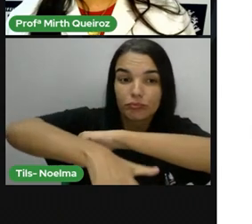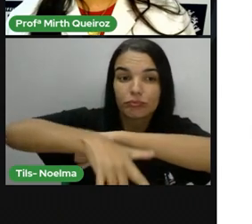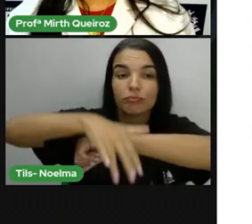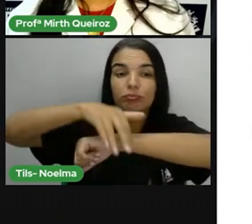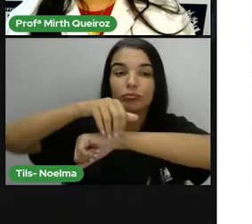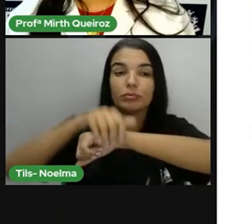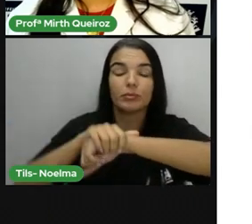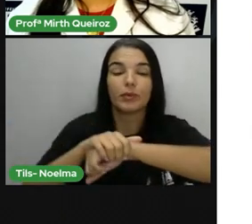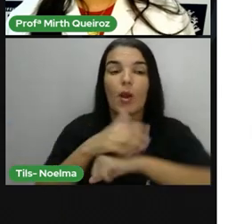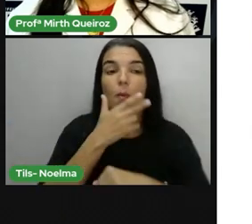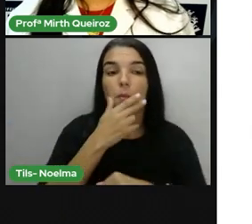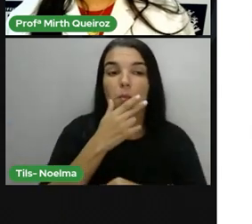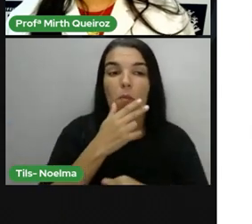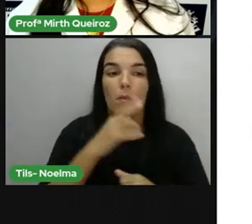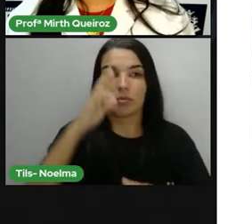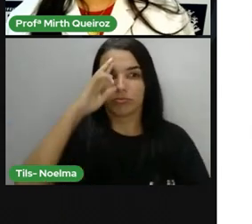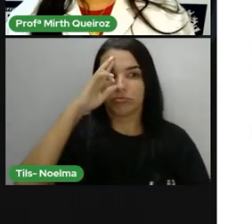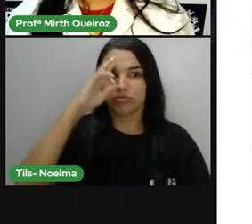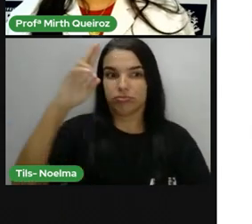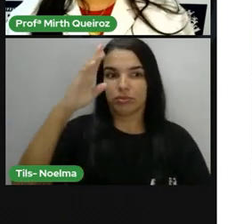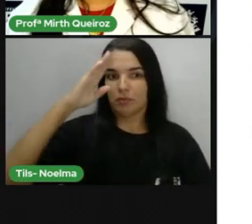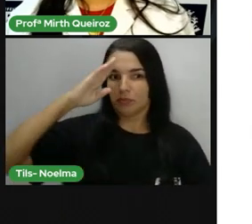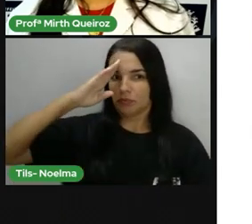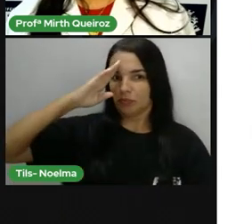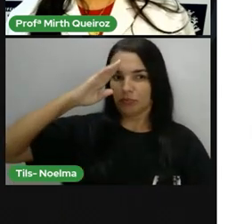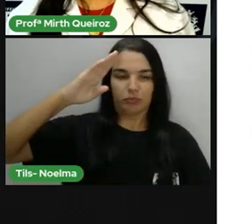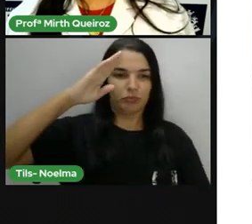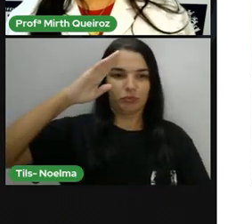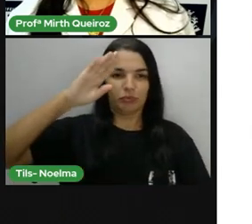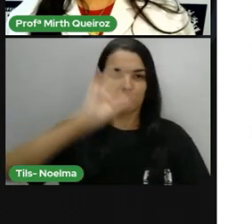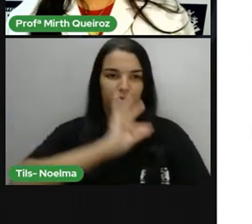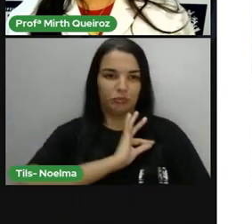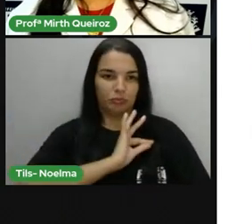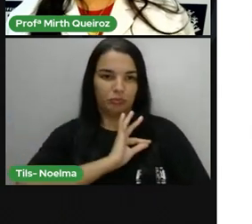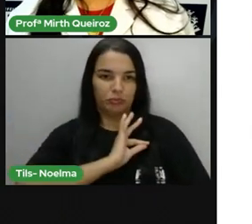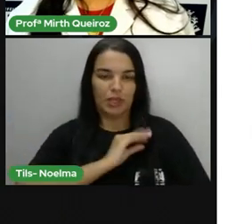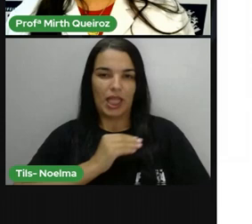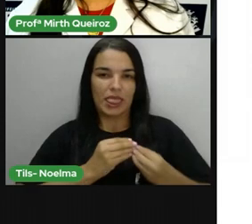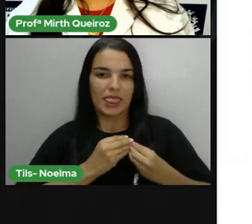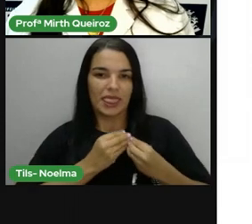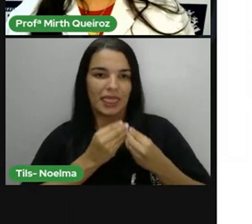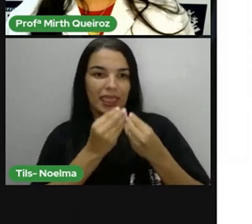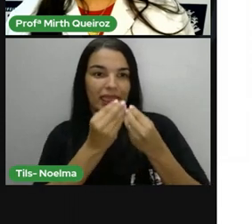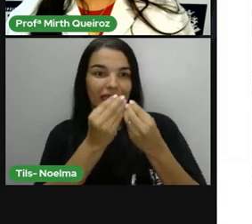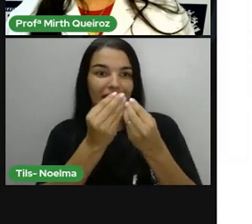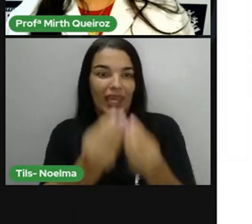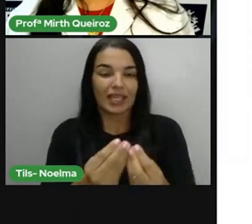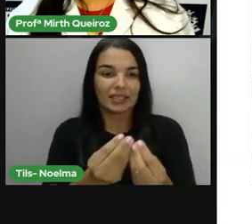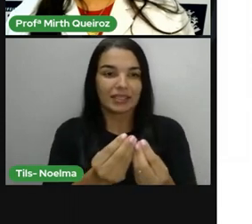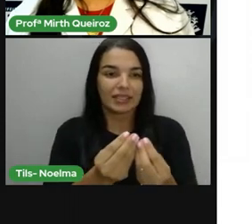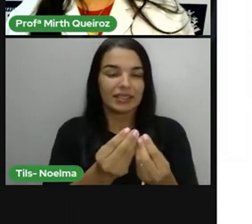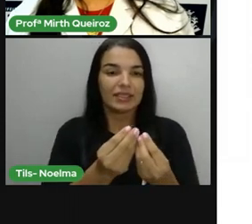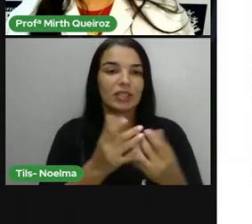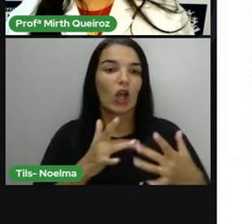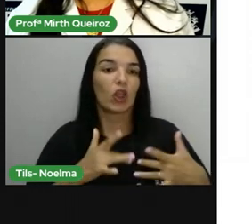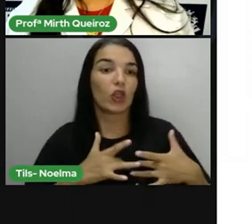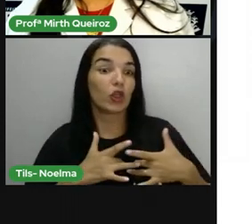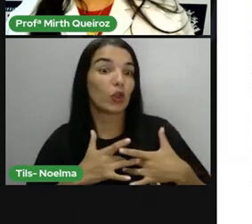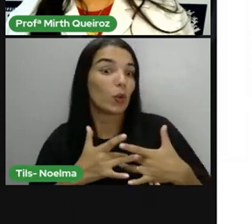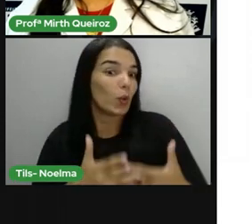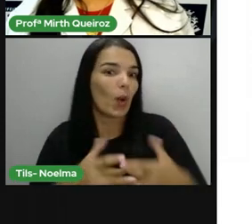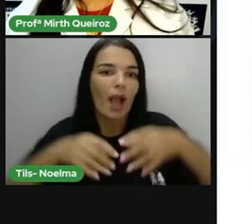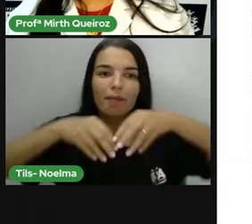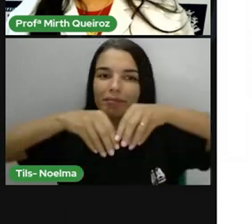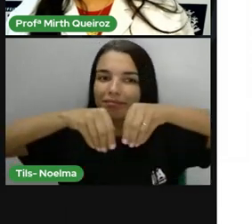Domingos Barbosa de Araújo e sua esposa doaram sem braços em quadras no terreno do